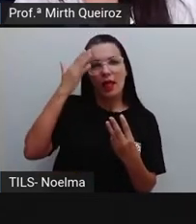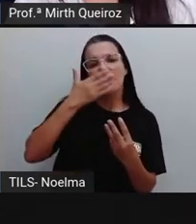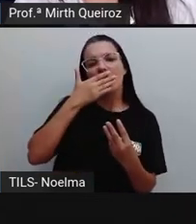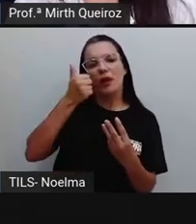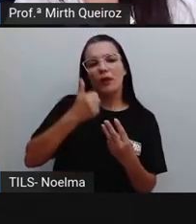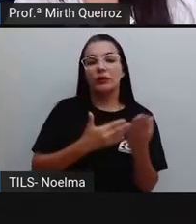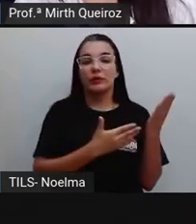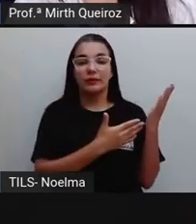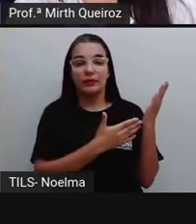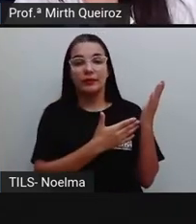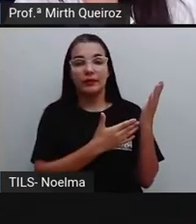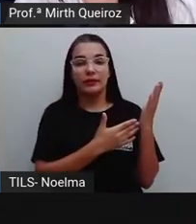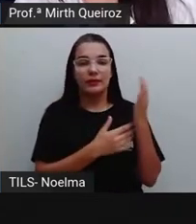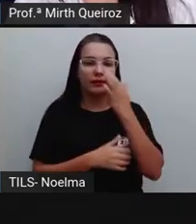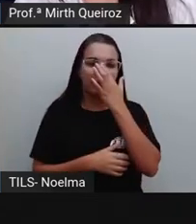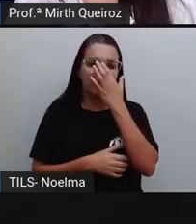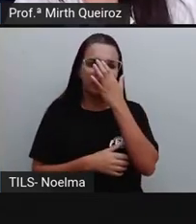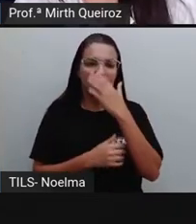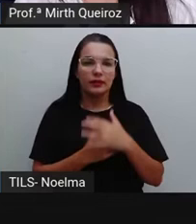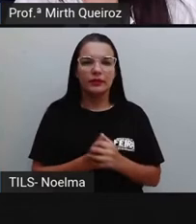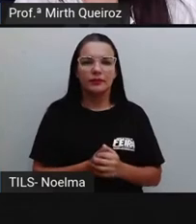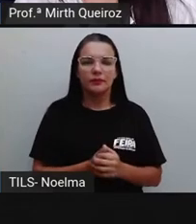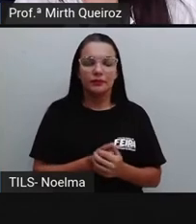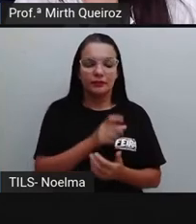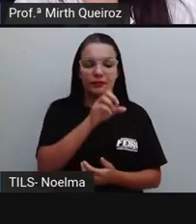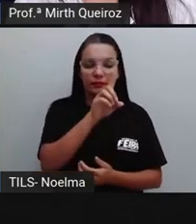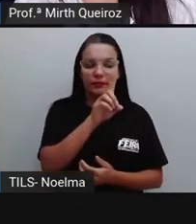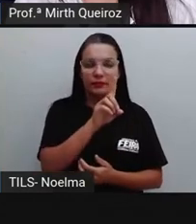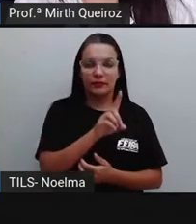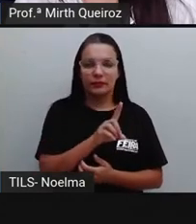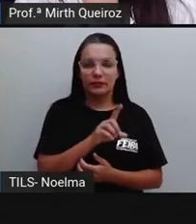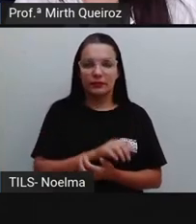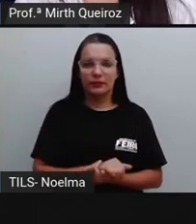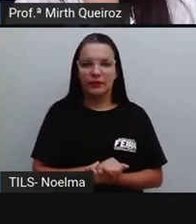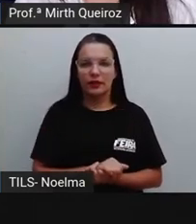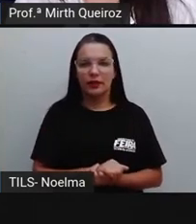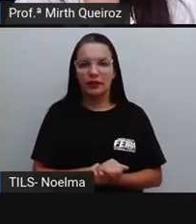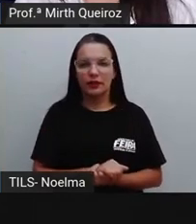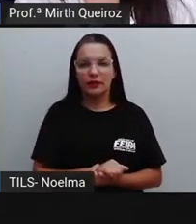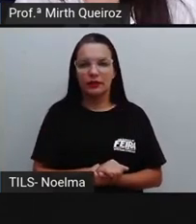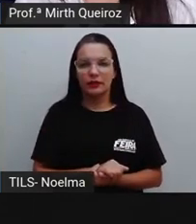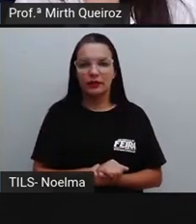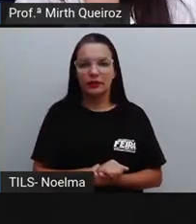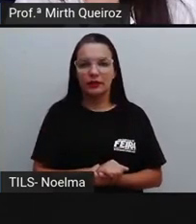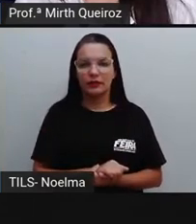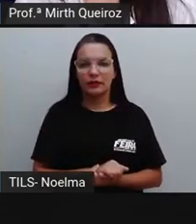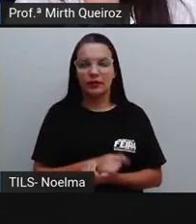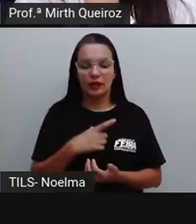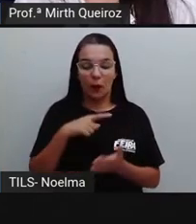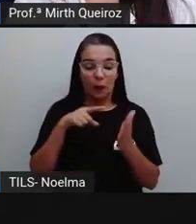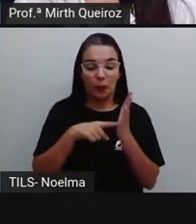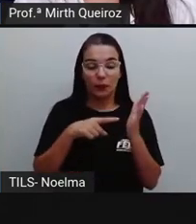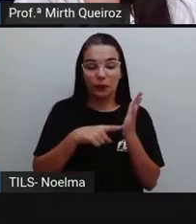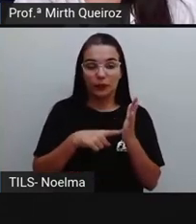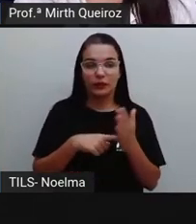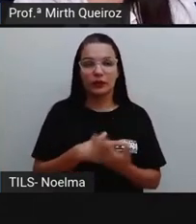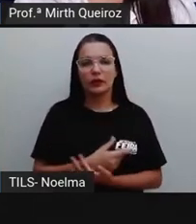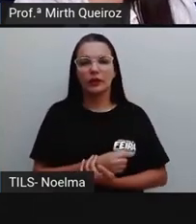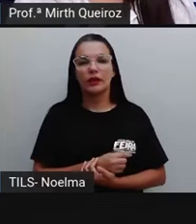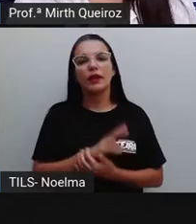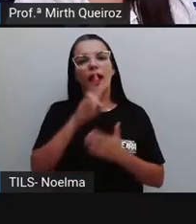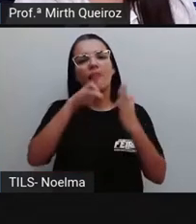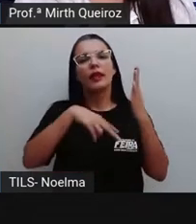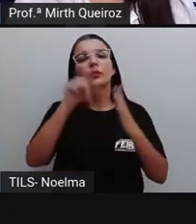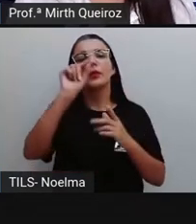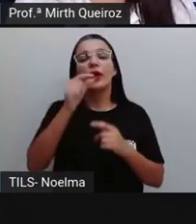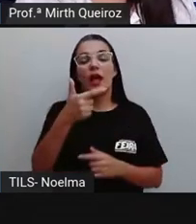gente separou sempre aqui, da direita para a esquerda. Um, dois, três, pontinho, está vendo? Um pontinho. A leitura a